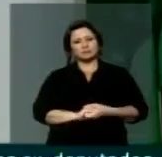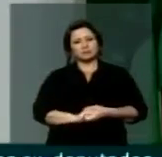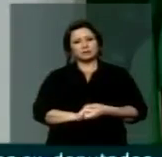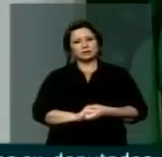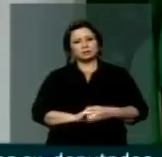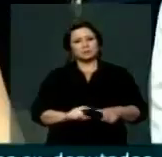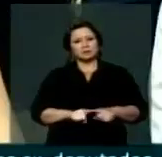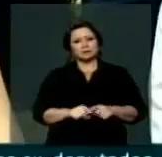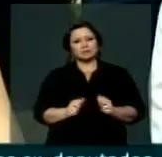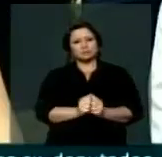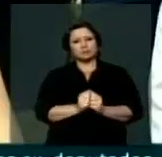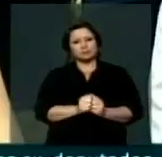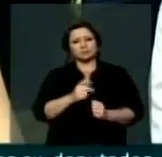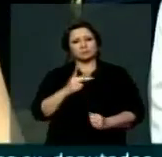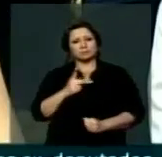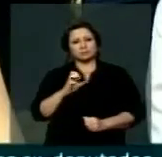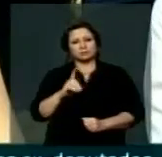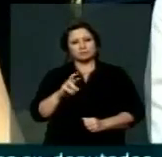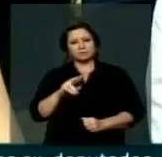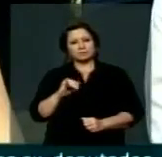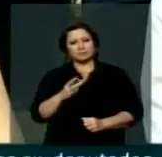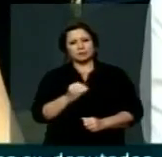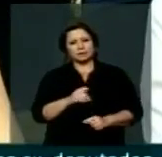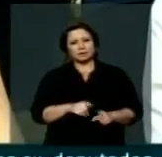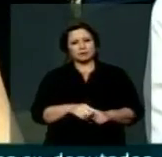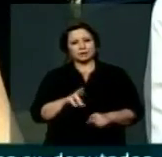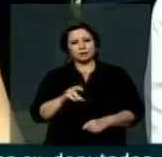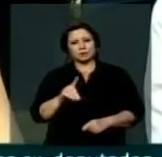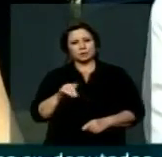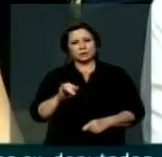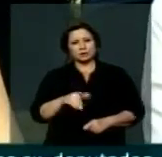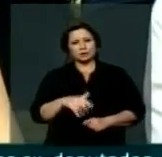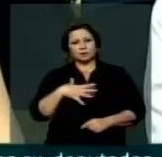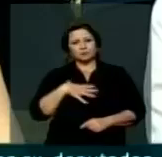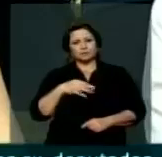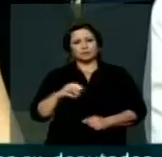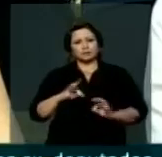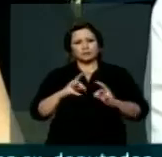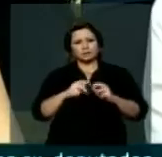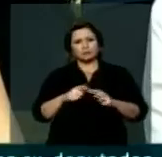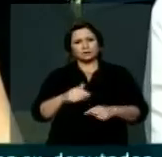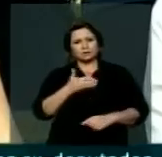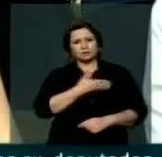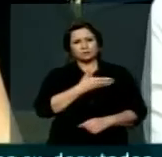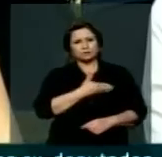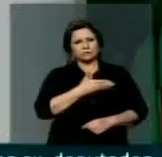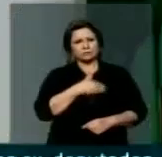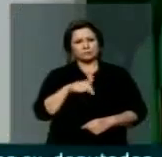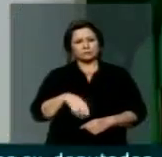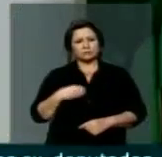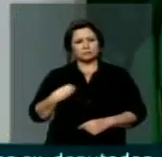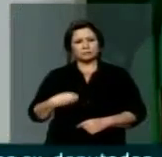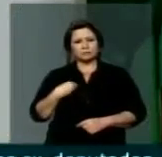ao companheiro Pedrinho, Rodrigo, seu filho, que está aqui, e a todos os nossos amigos